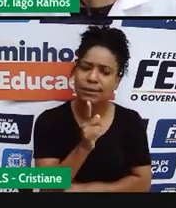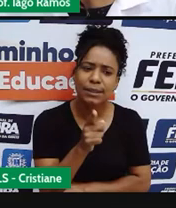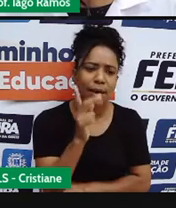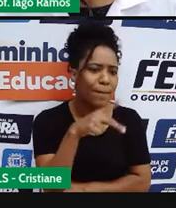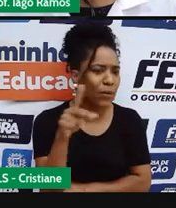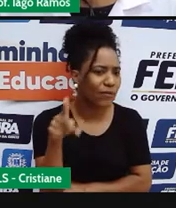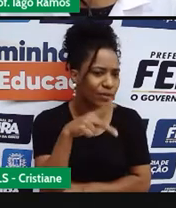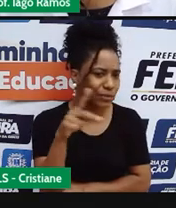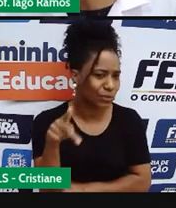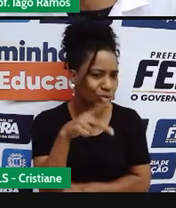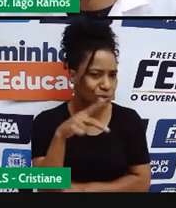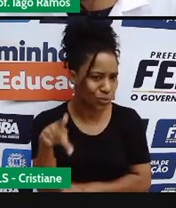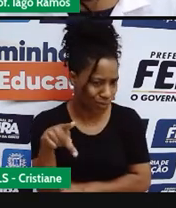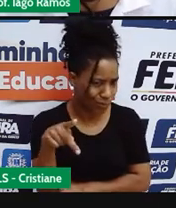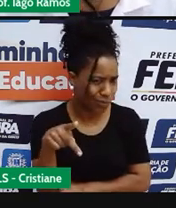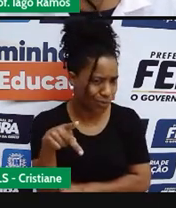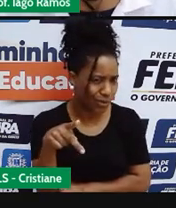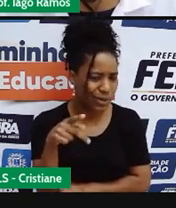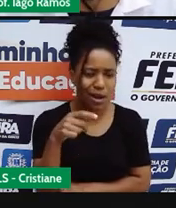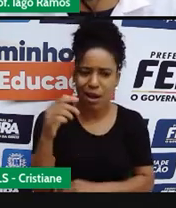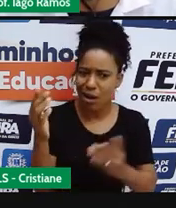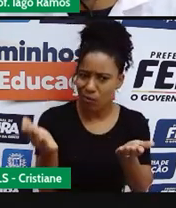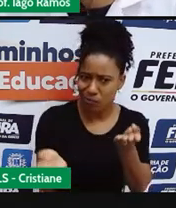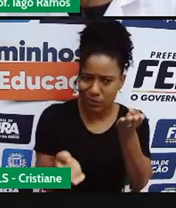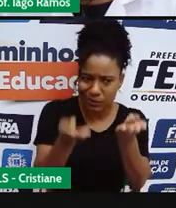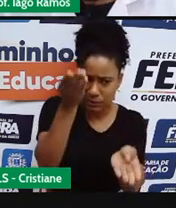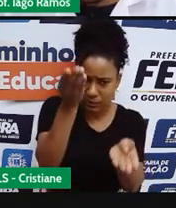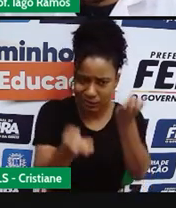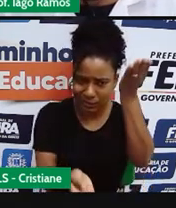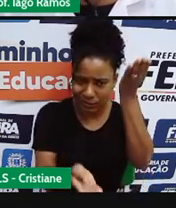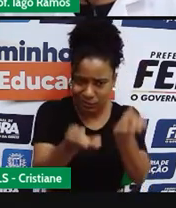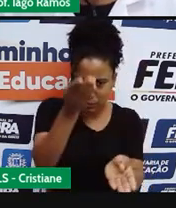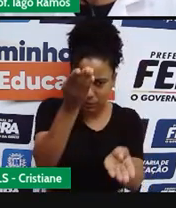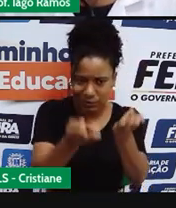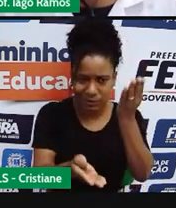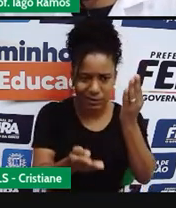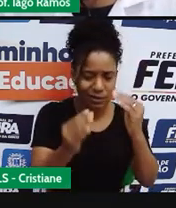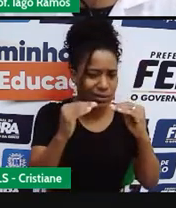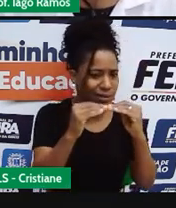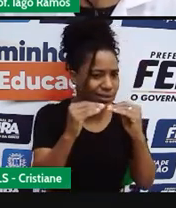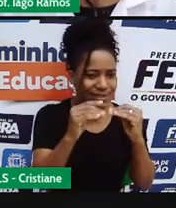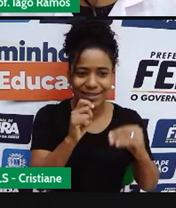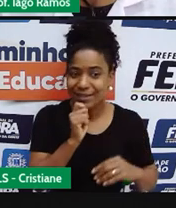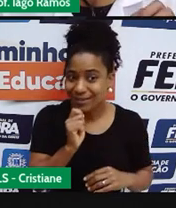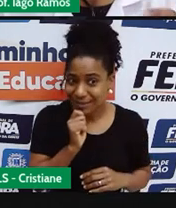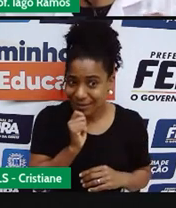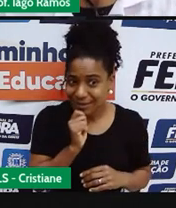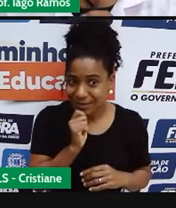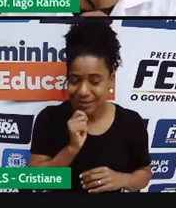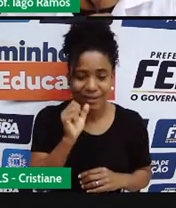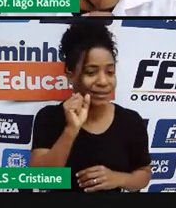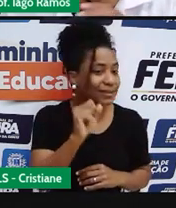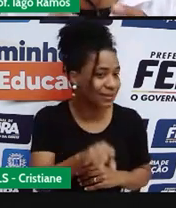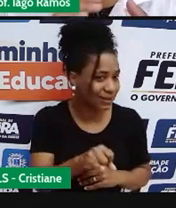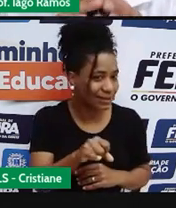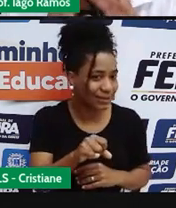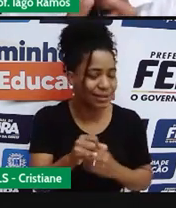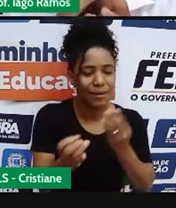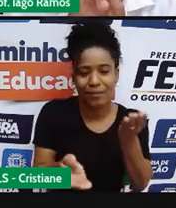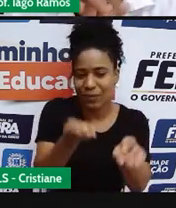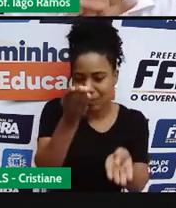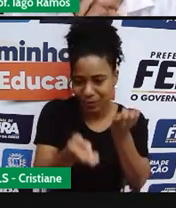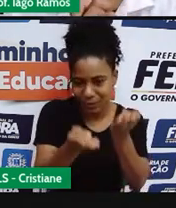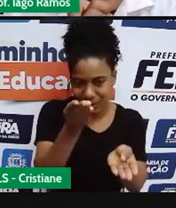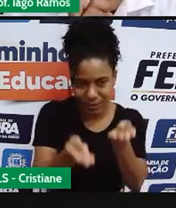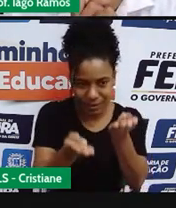tem grandezas que não são proporcionais, né, porque você talvez pensou assim, se as proporcionais existe uma